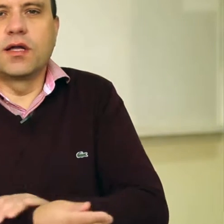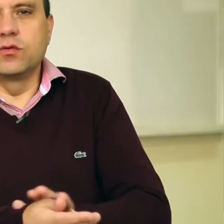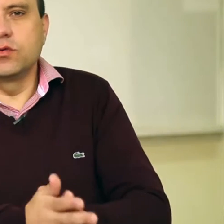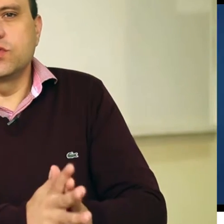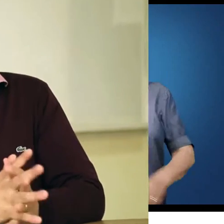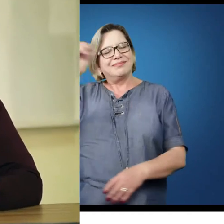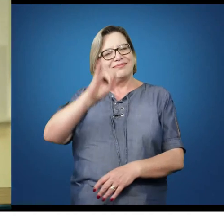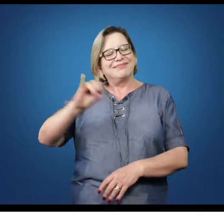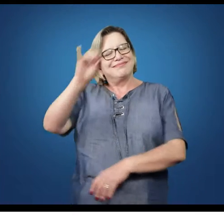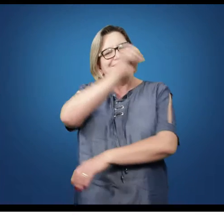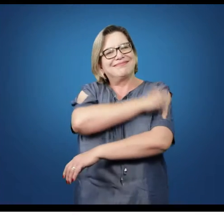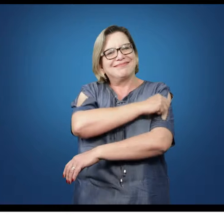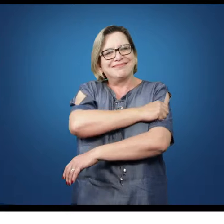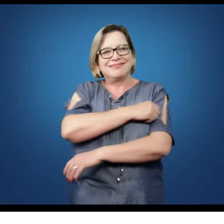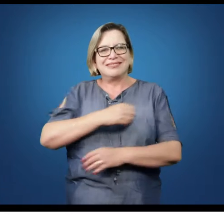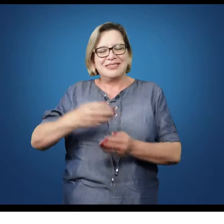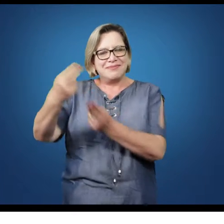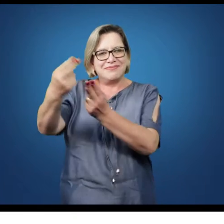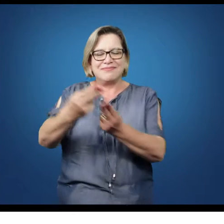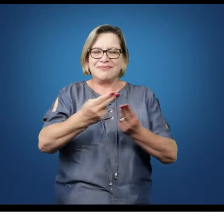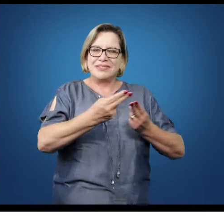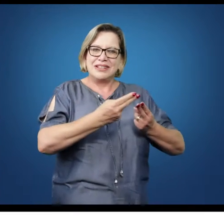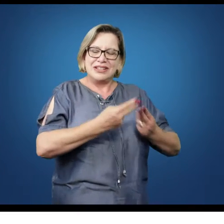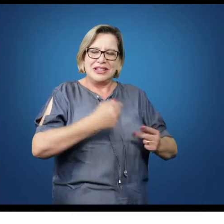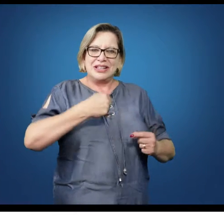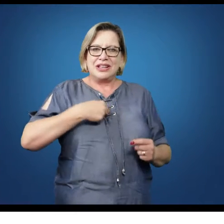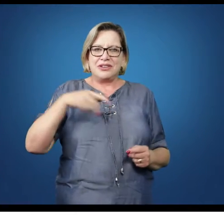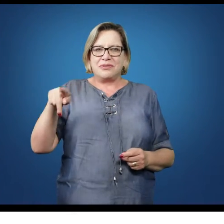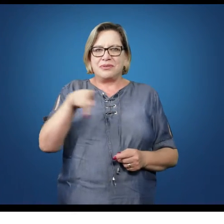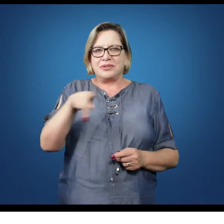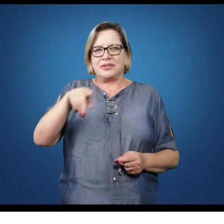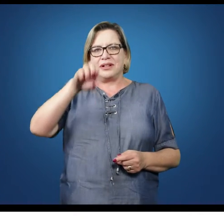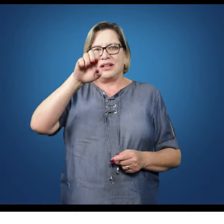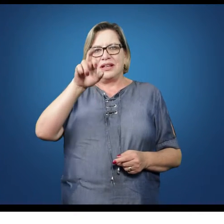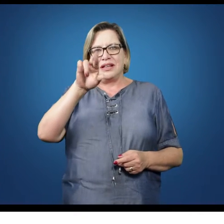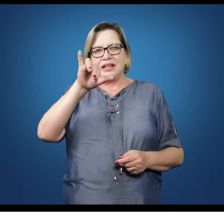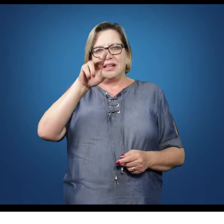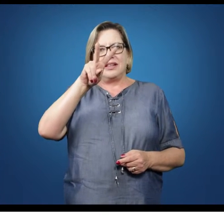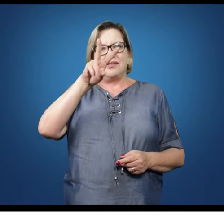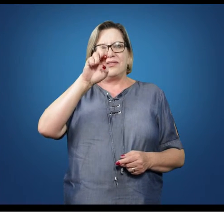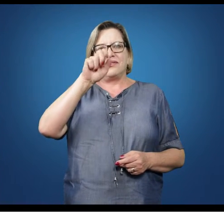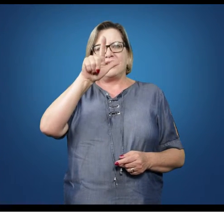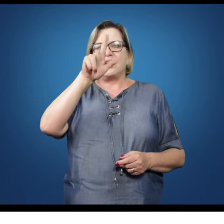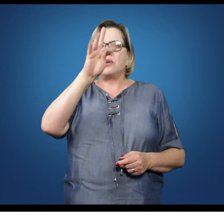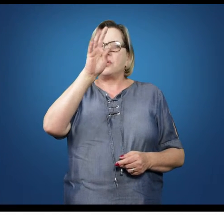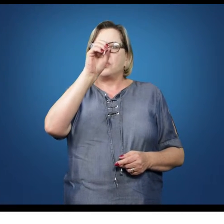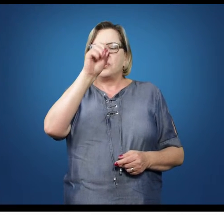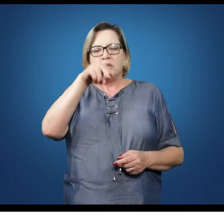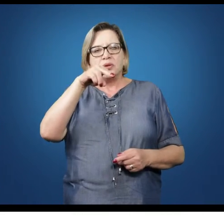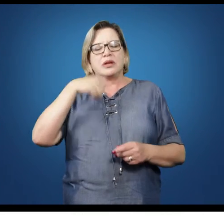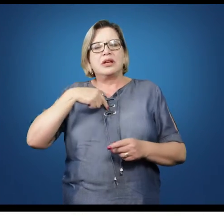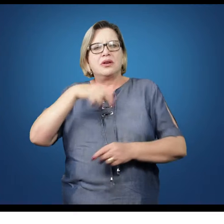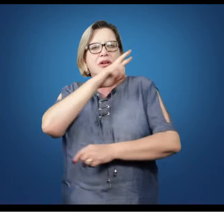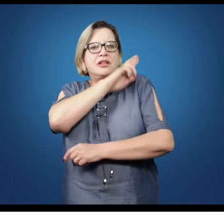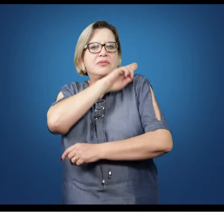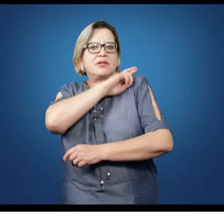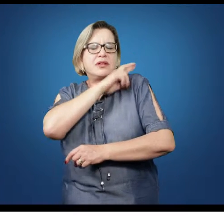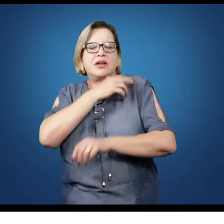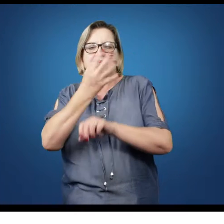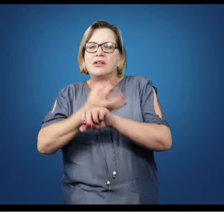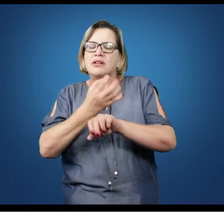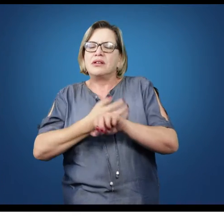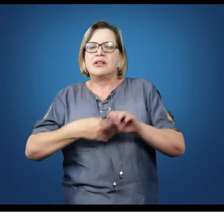Olá alunos, sejam bem-vindos. sou o professor Erivelto Fontana de Laarte, sou responsável pela disciplina de projetos